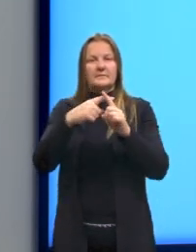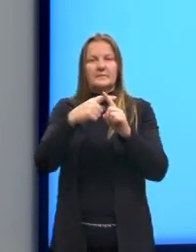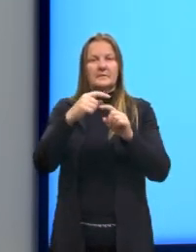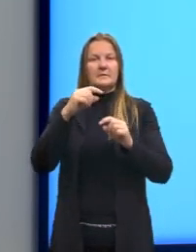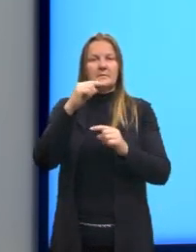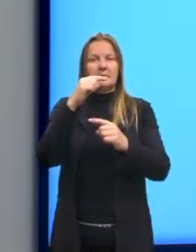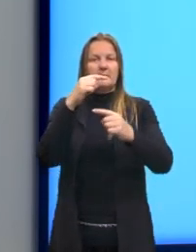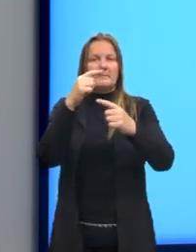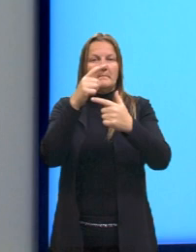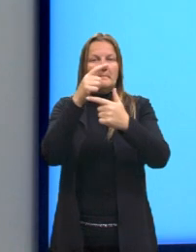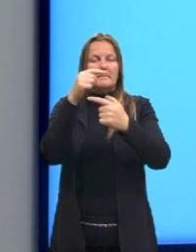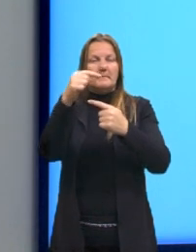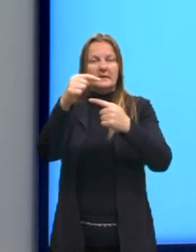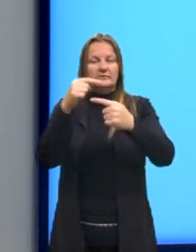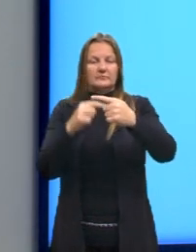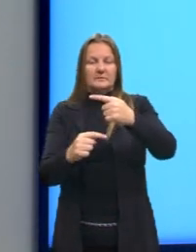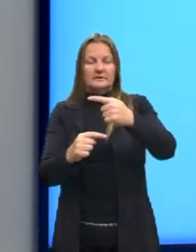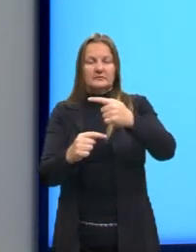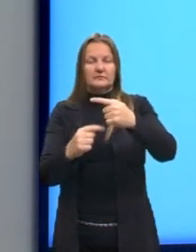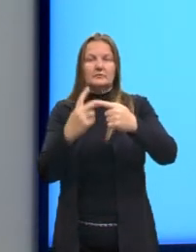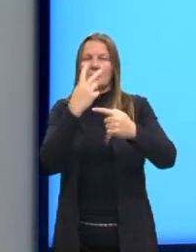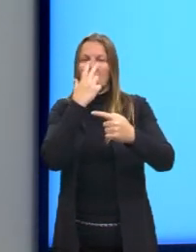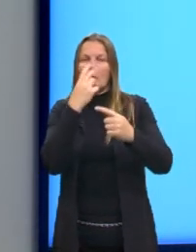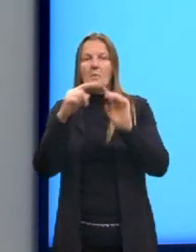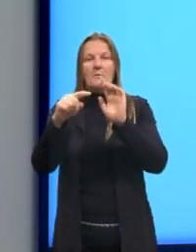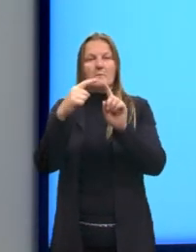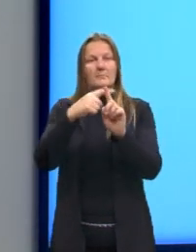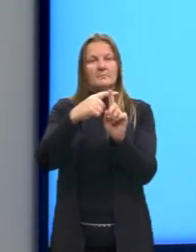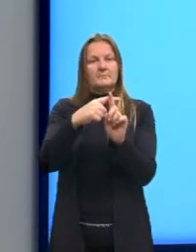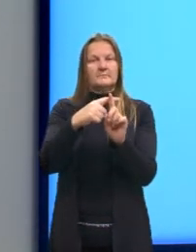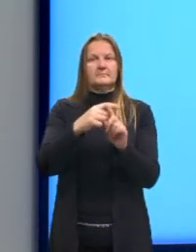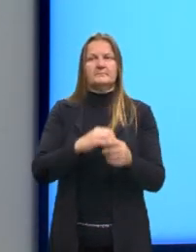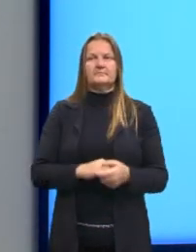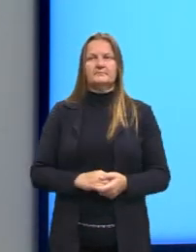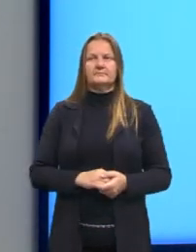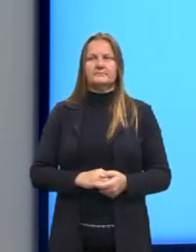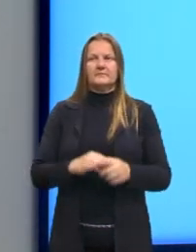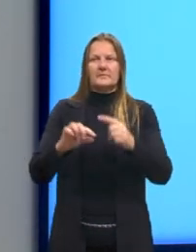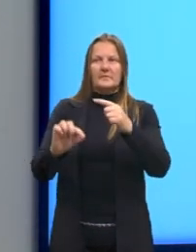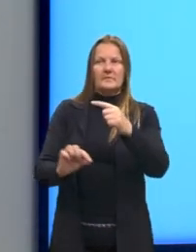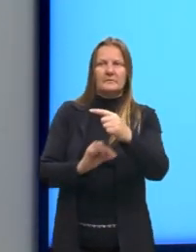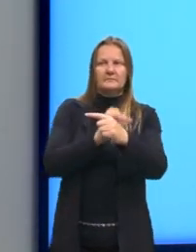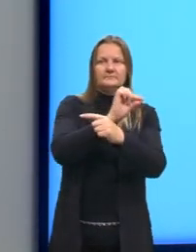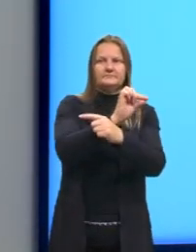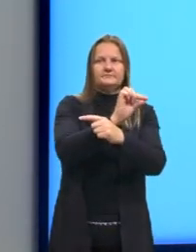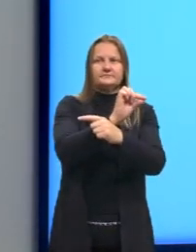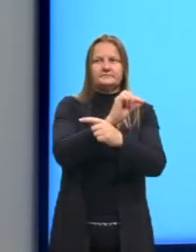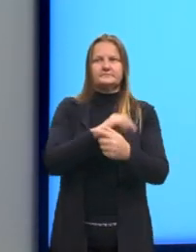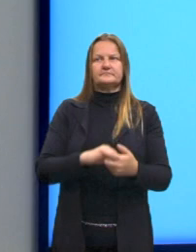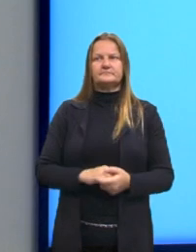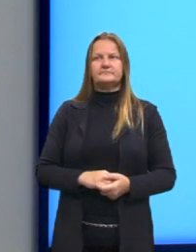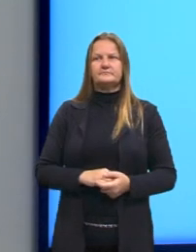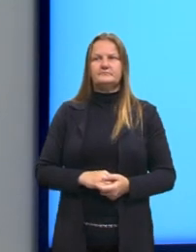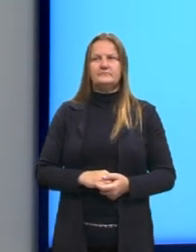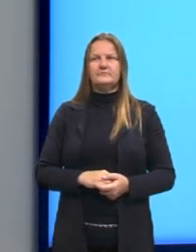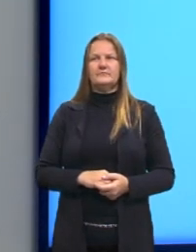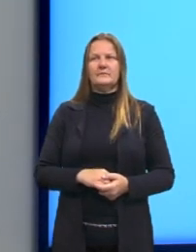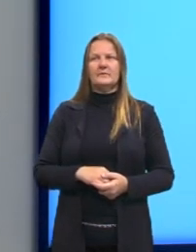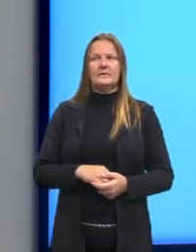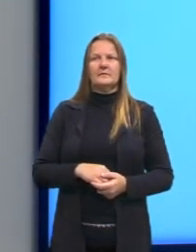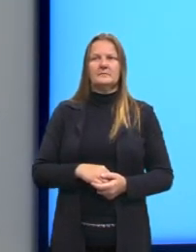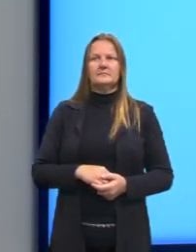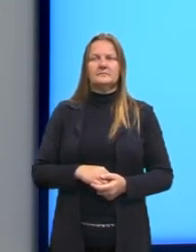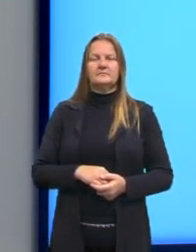Menos dividido por menos. Nesse caso aqui, a gente pode trazer o sinal para frente da fração, então, ficaria menos